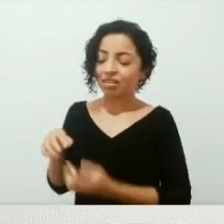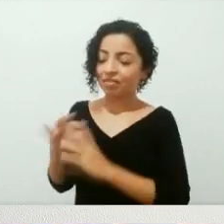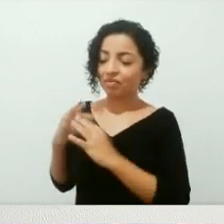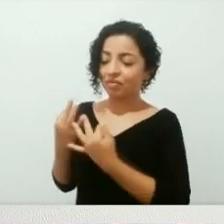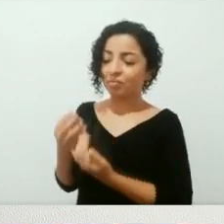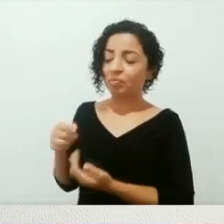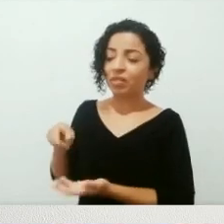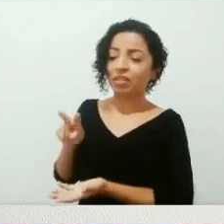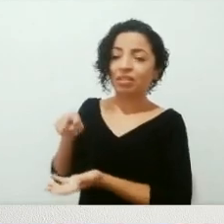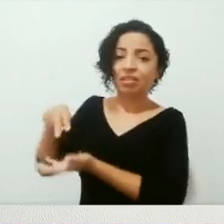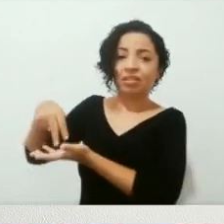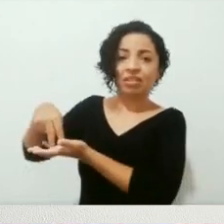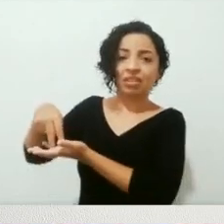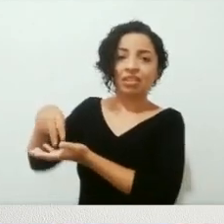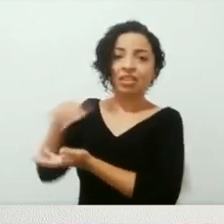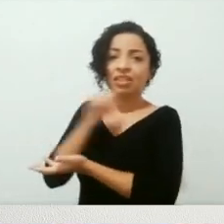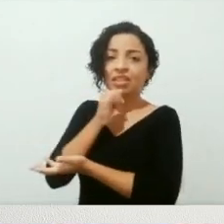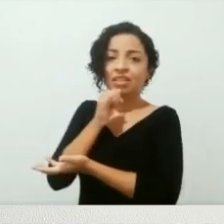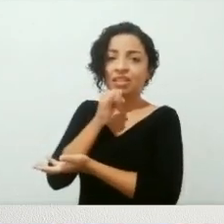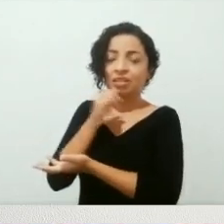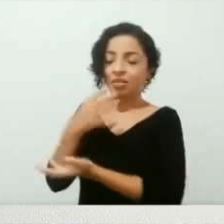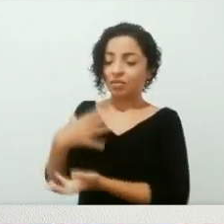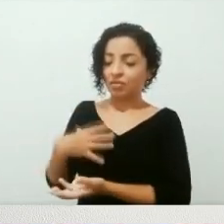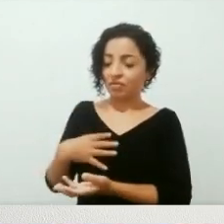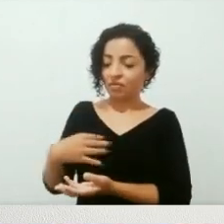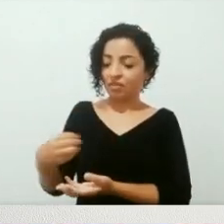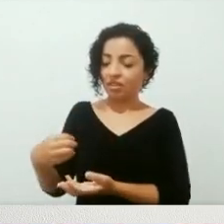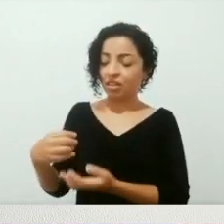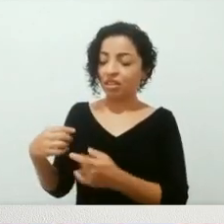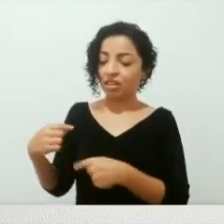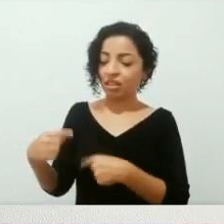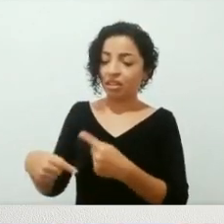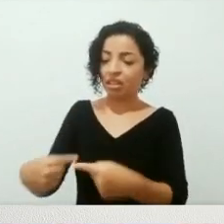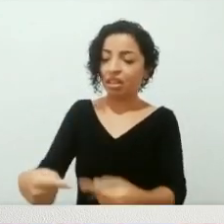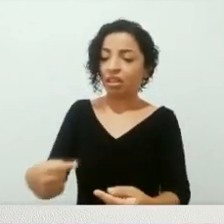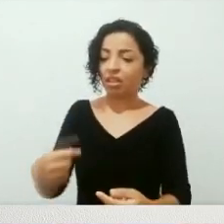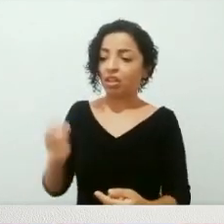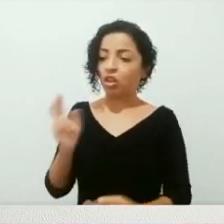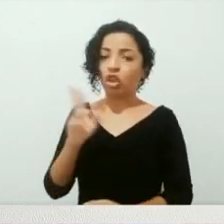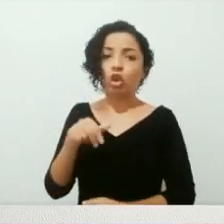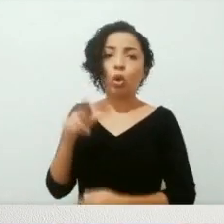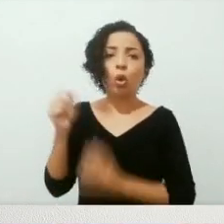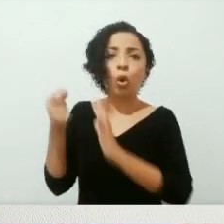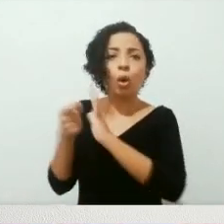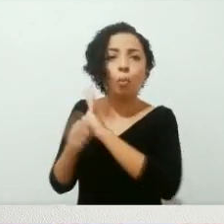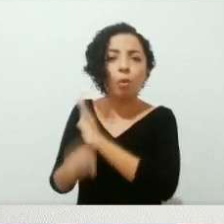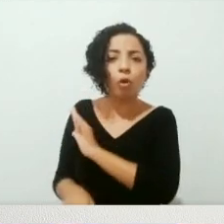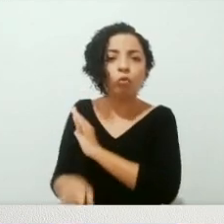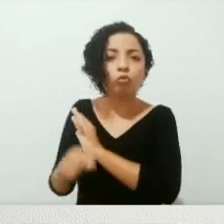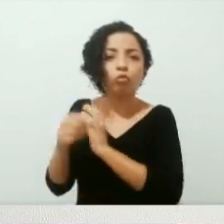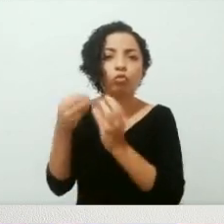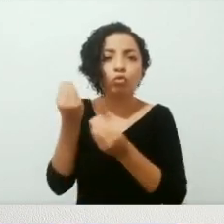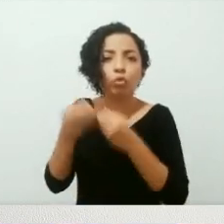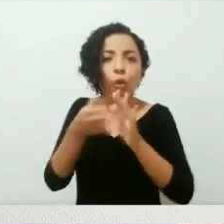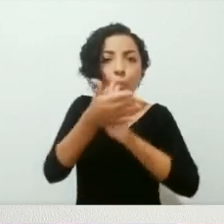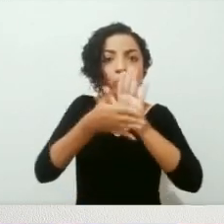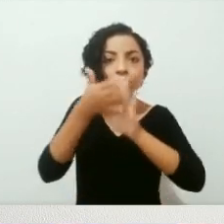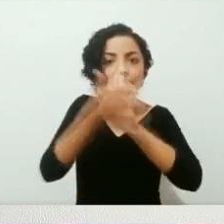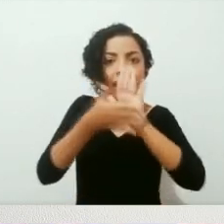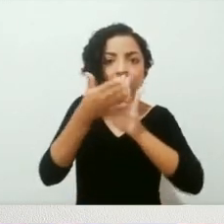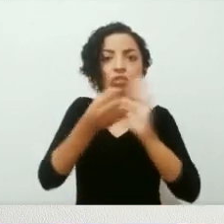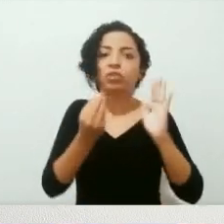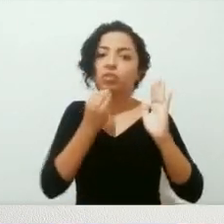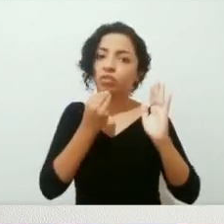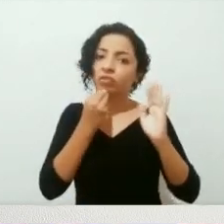numa intenção. Por exemplo, os descendentes da esperança nunca são tão aprofundados quanto o texto